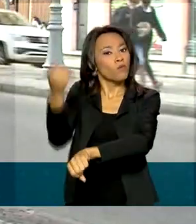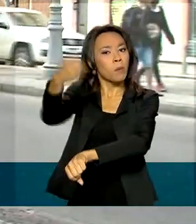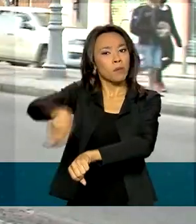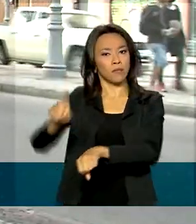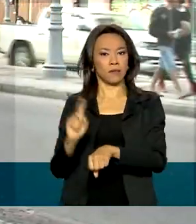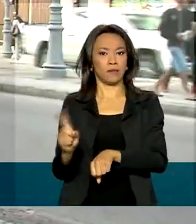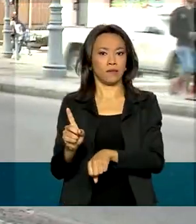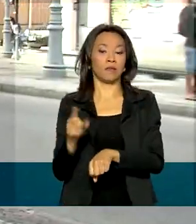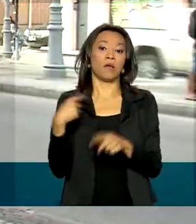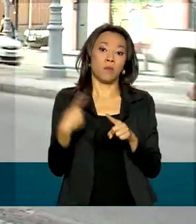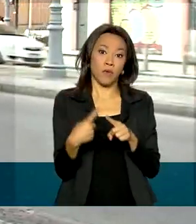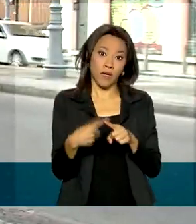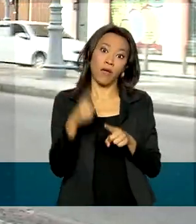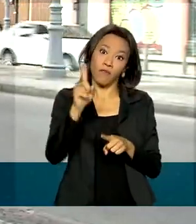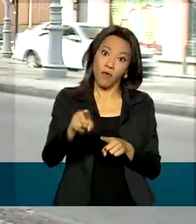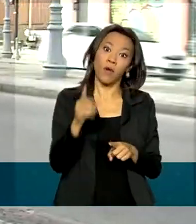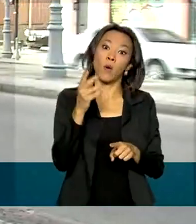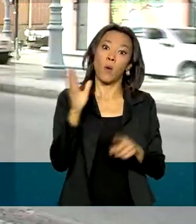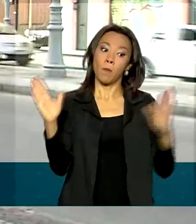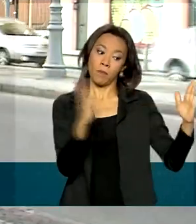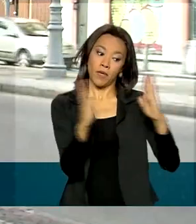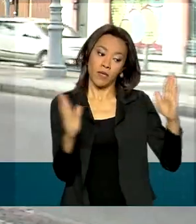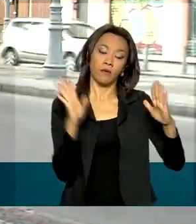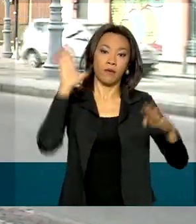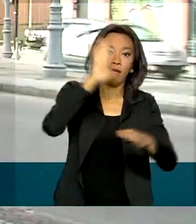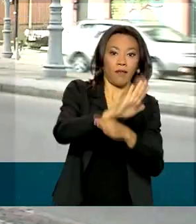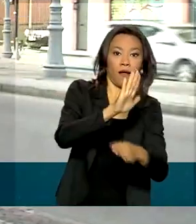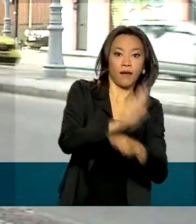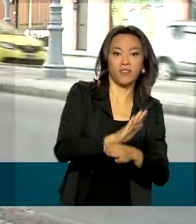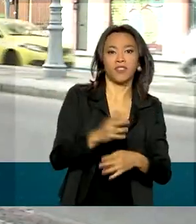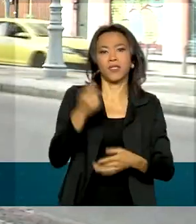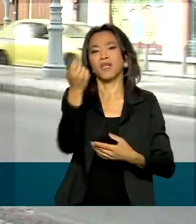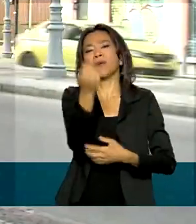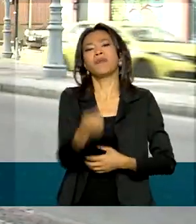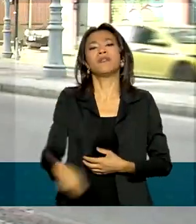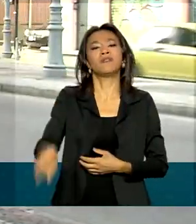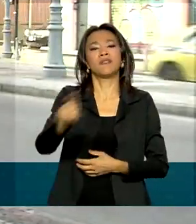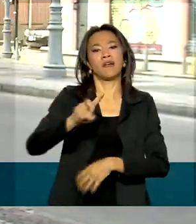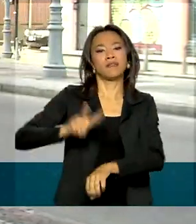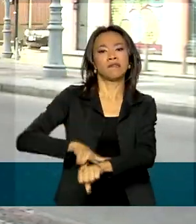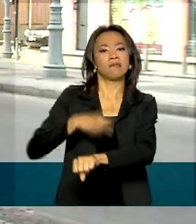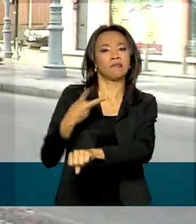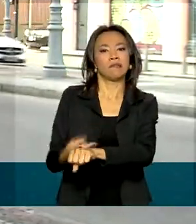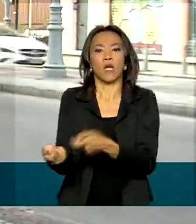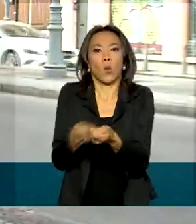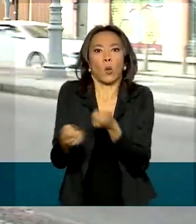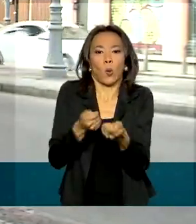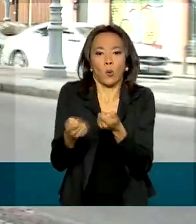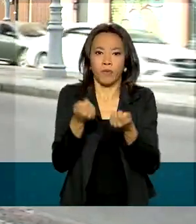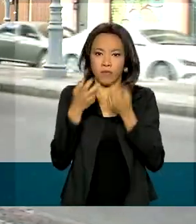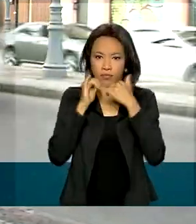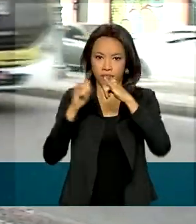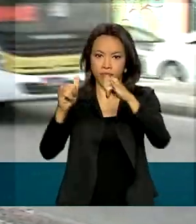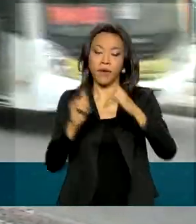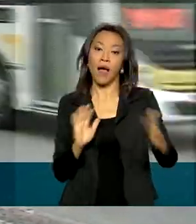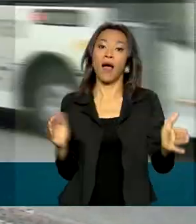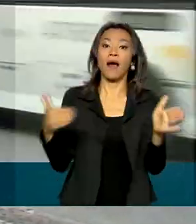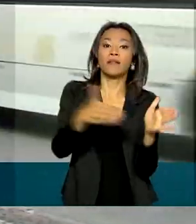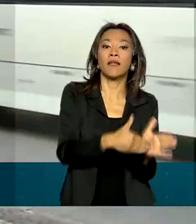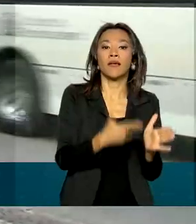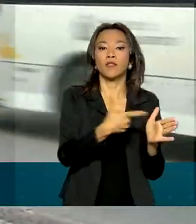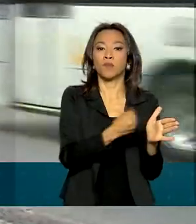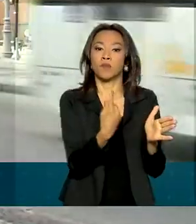deslocado para o período da tarde, fazendo com que o horário de verão já não produzisse a economia esperada. Até 2019,